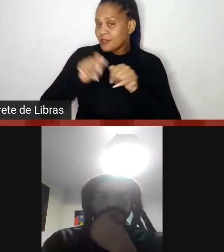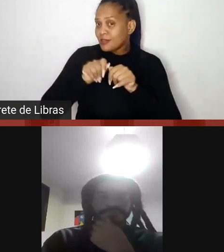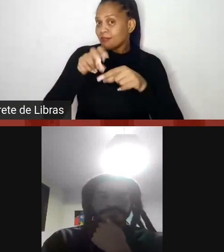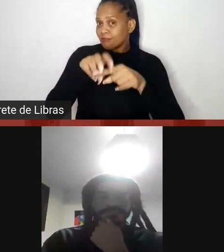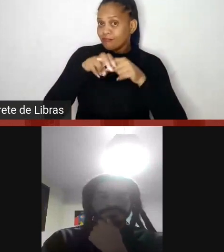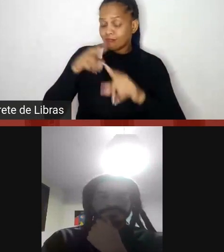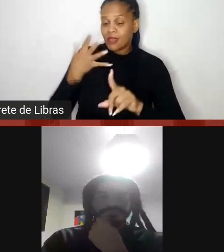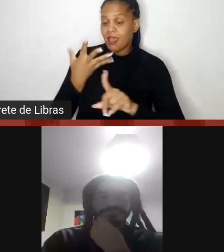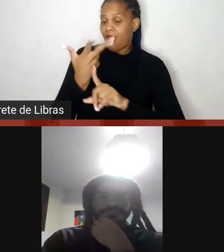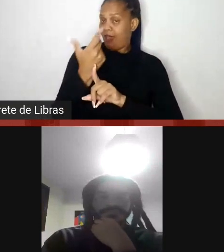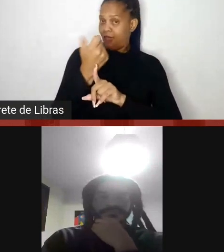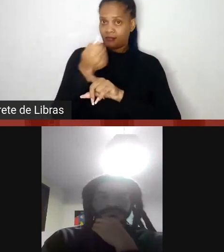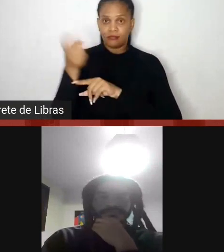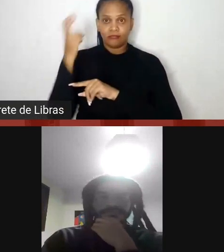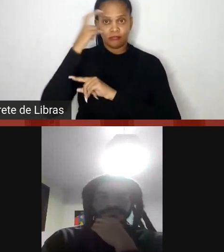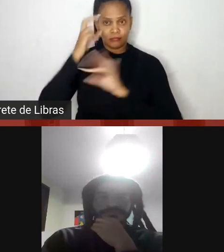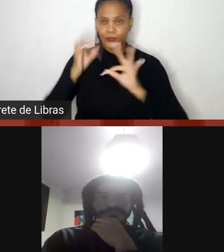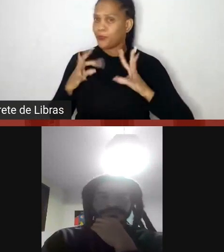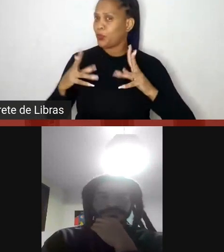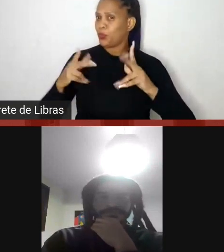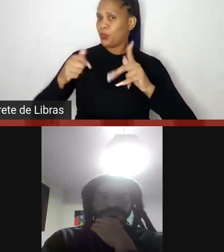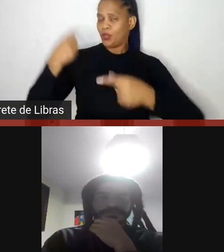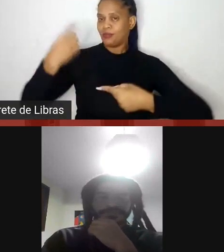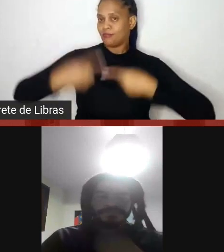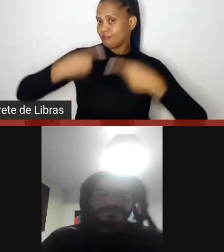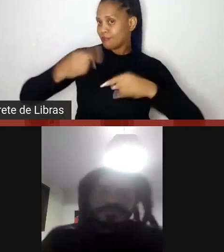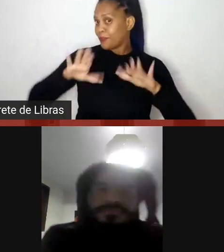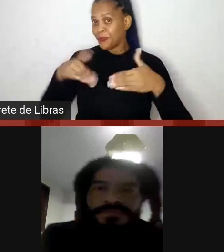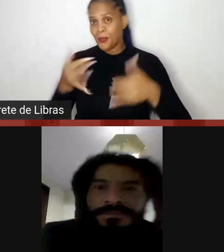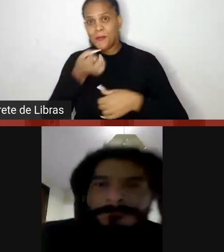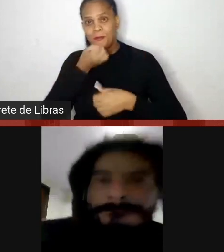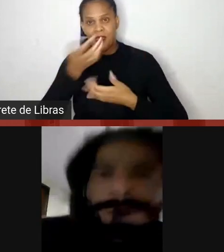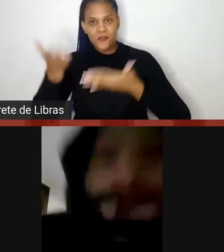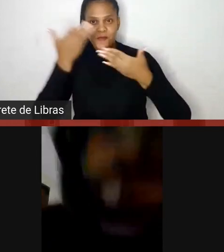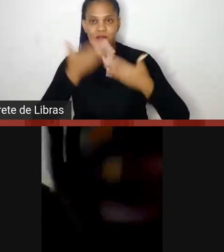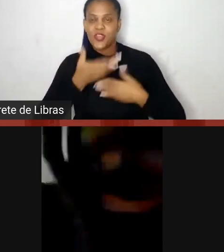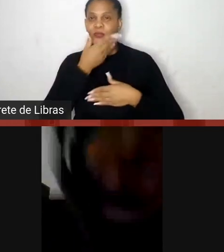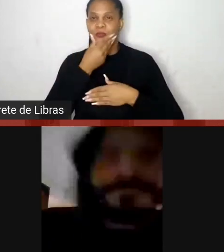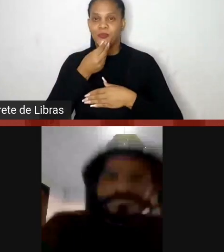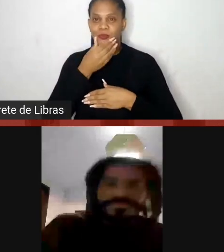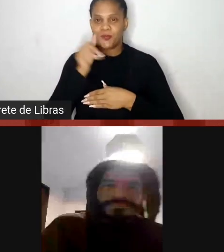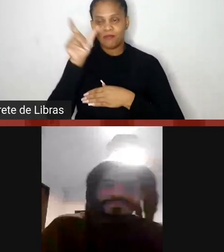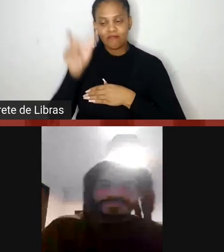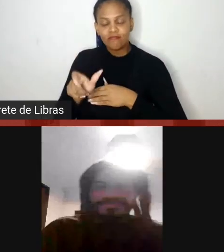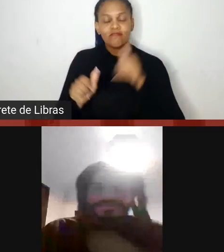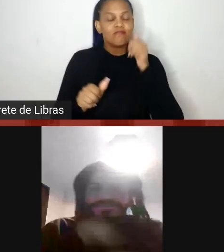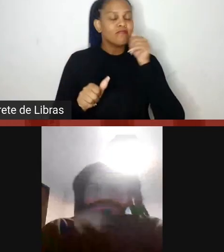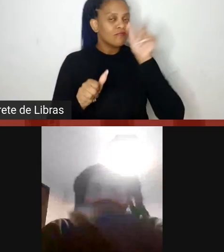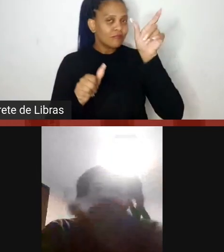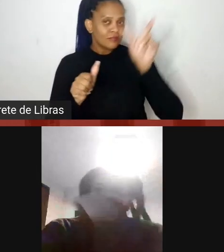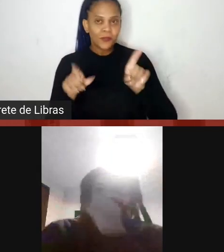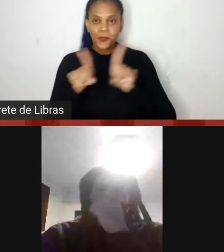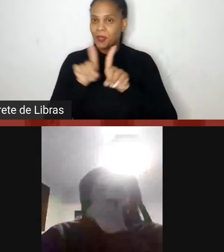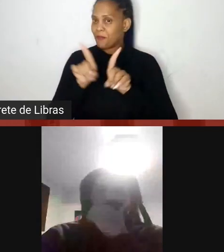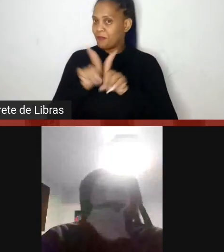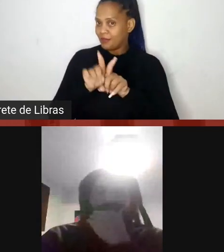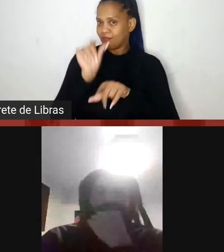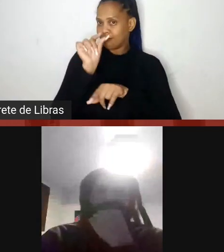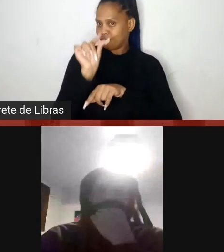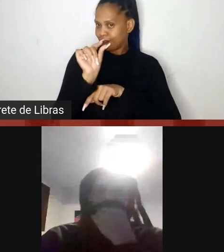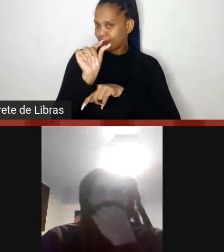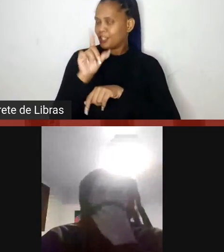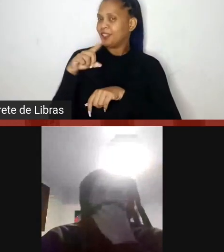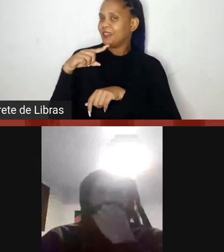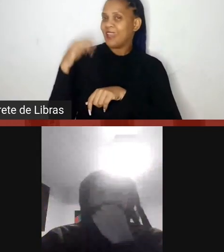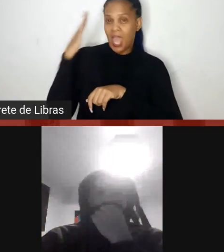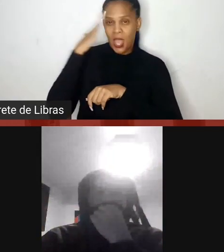discussão. Então, seja bem-vindo, Rafael, seja bem-vindo, Fernanda. Daqui a pouco a gente... Sei que todos